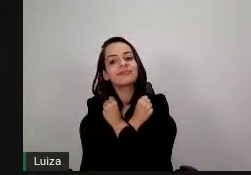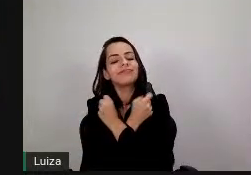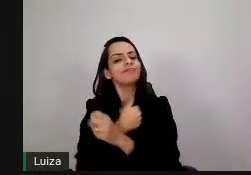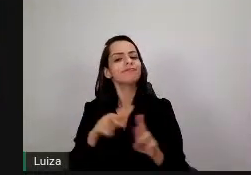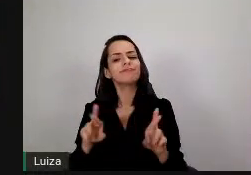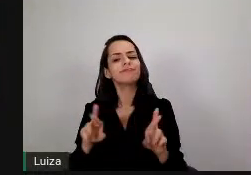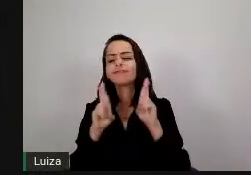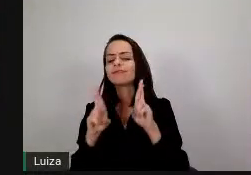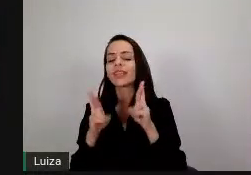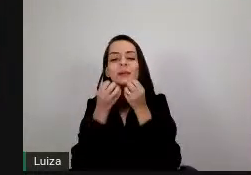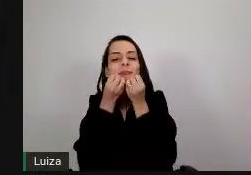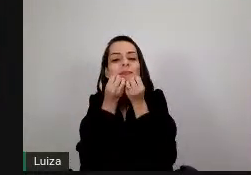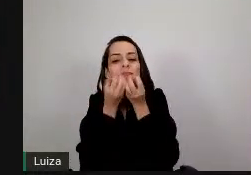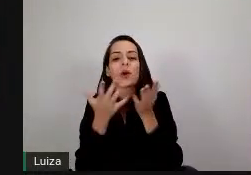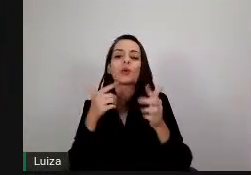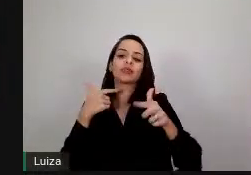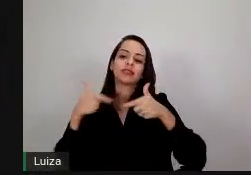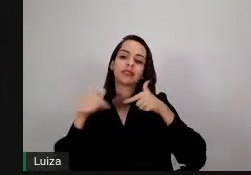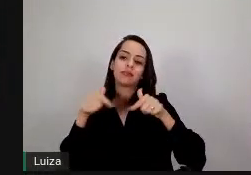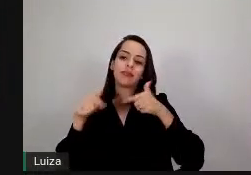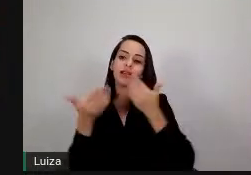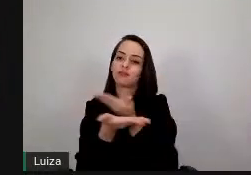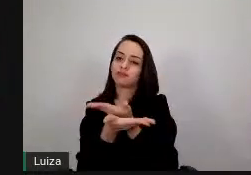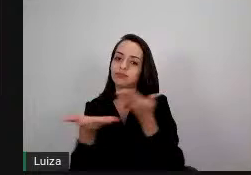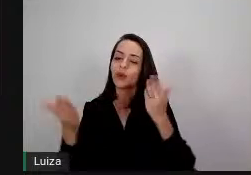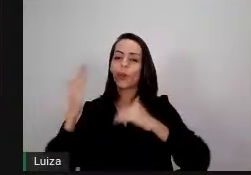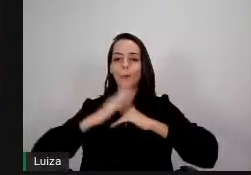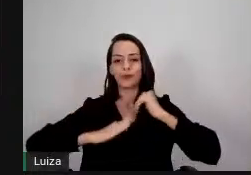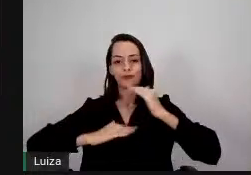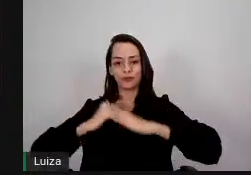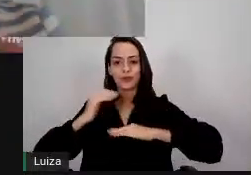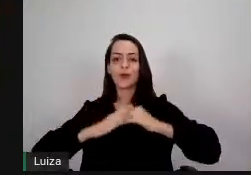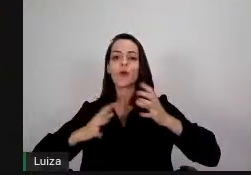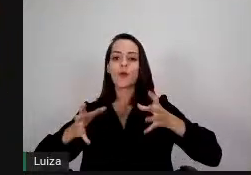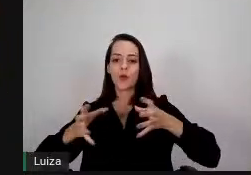excelente trabalho para todos os profissionais envolvidos.